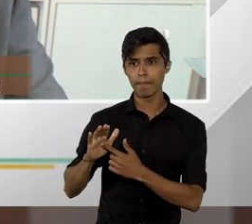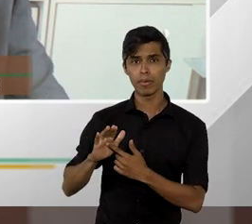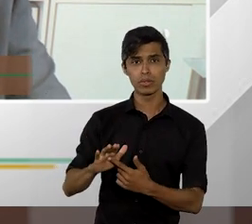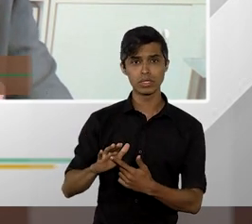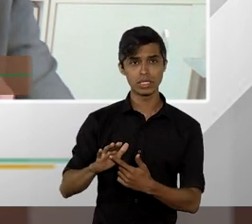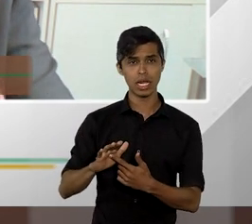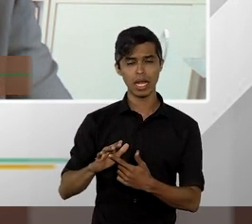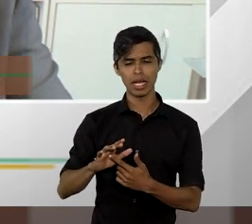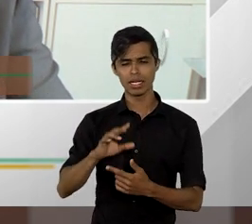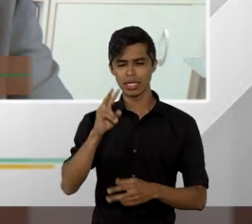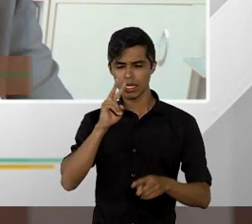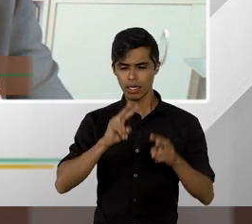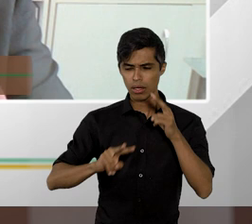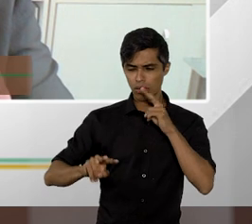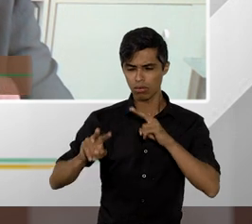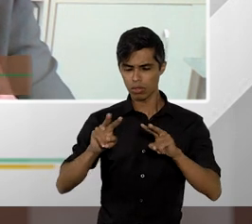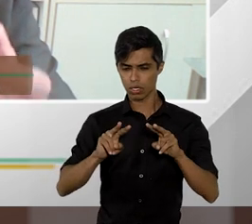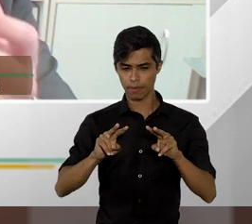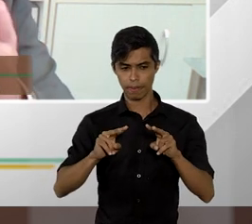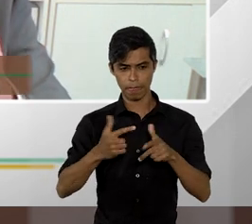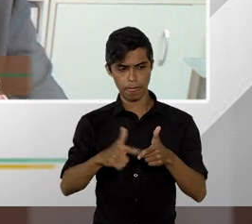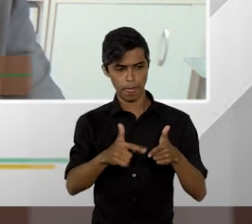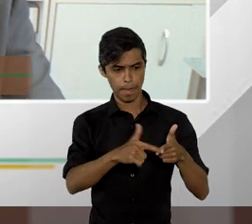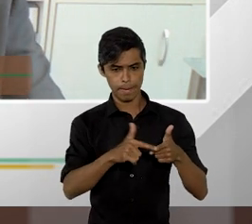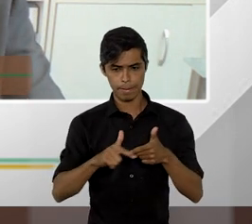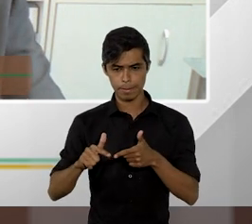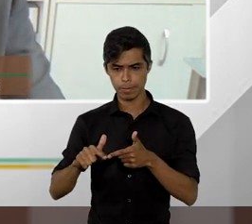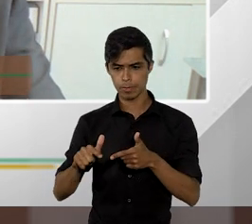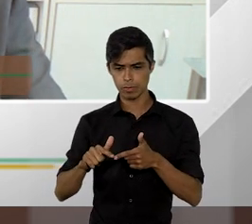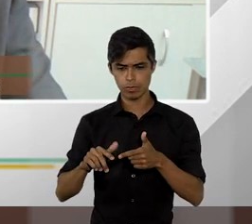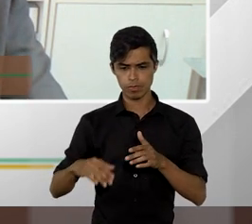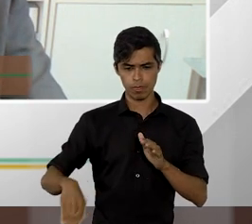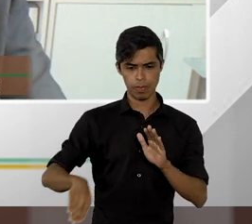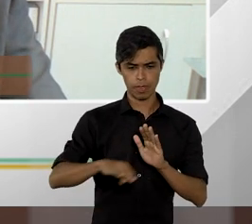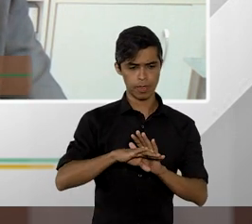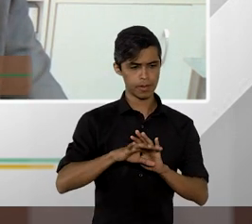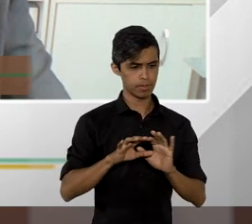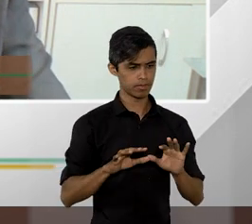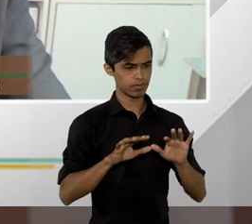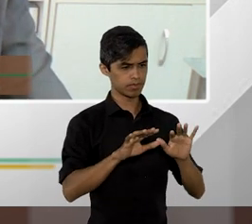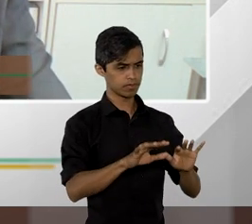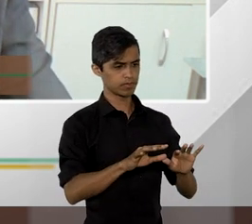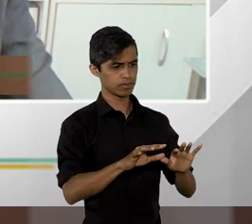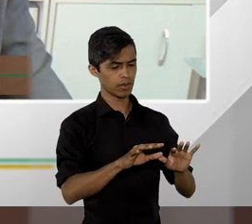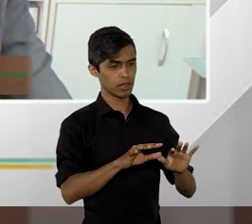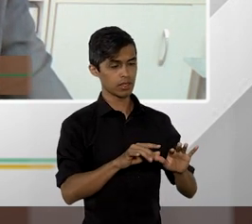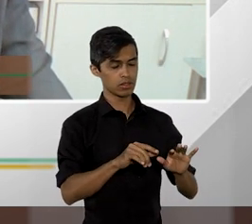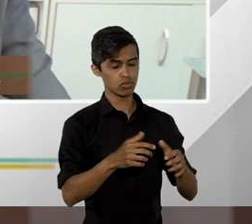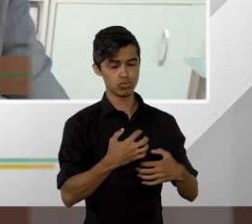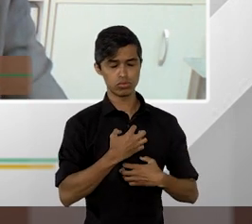a lidar com as questões que a ele chegam de maneira